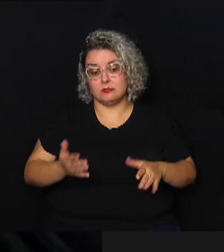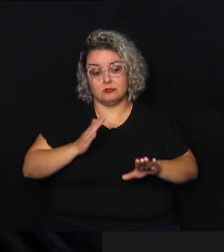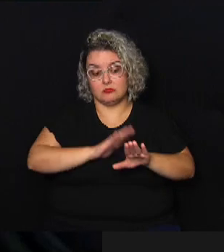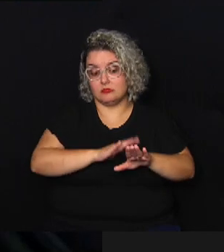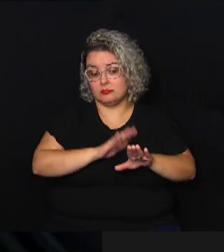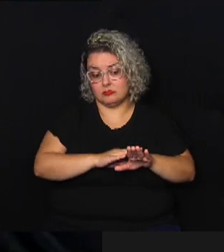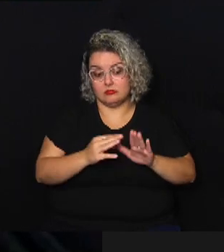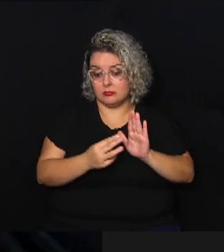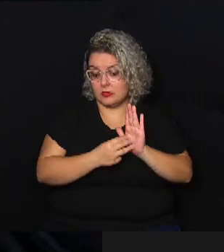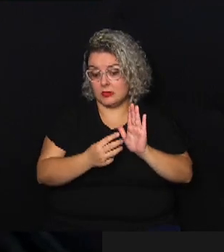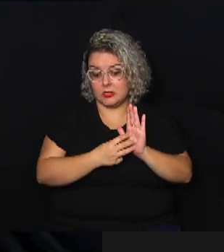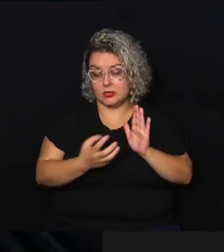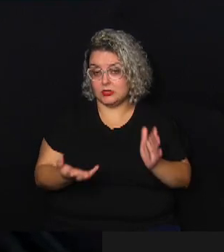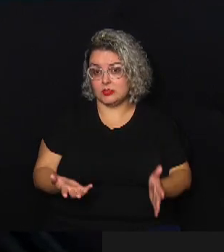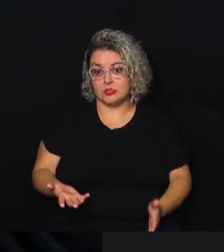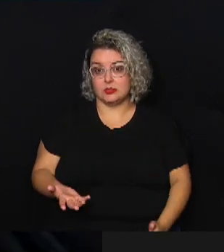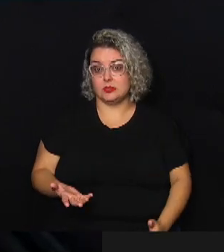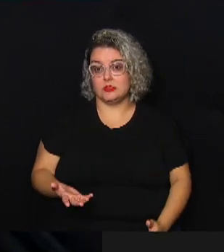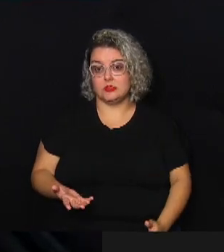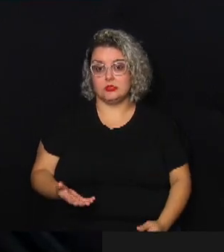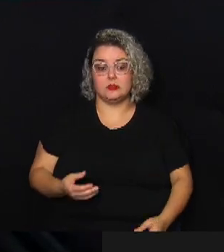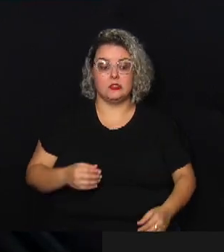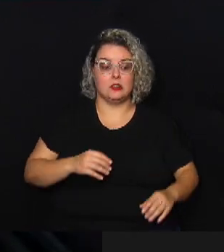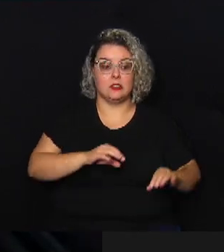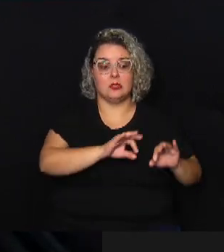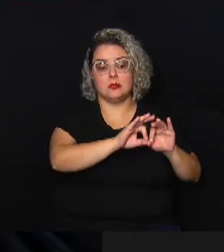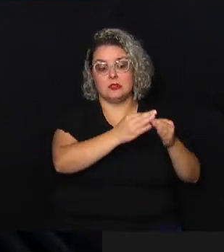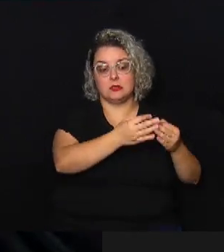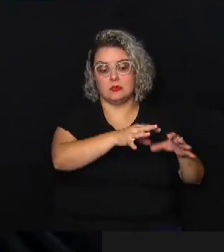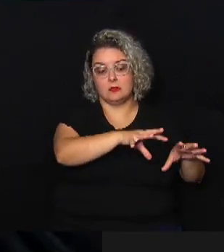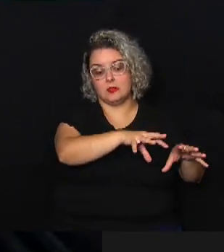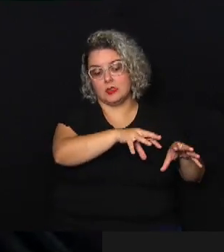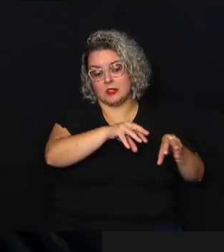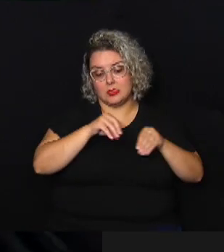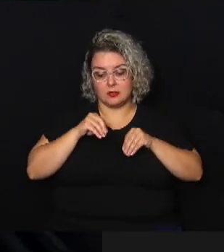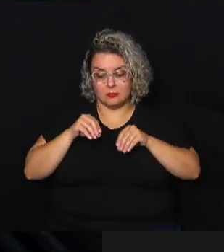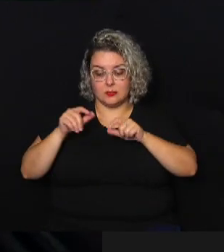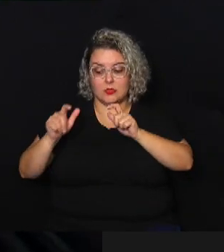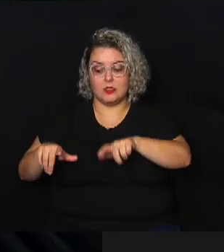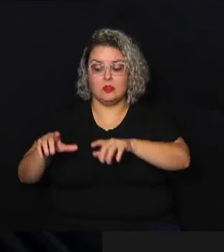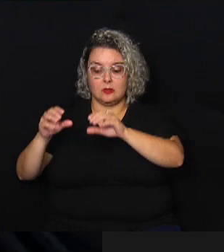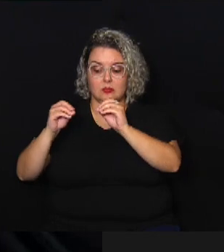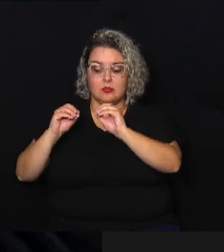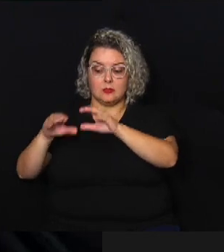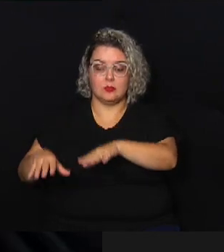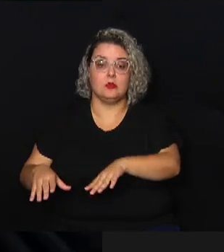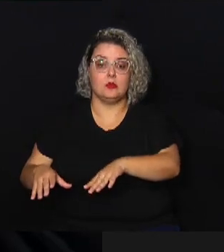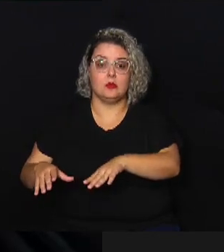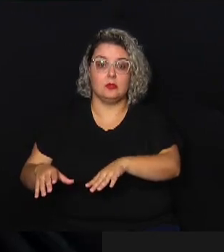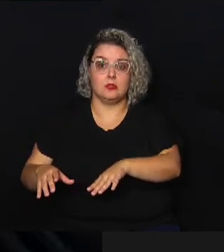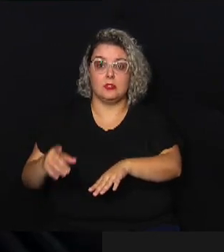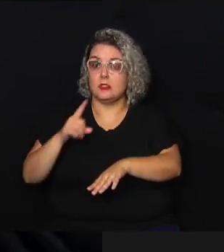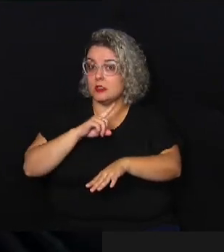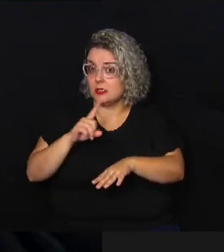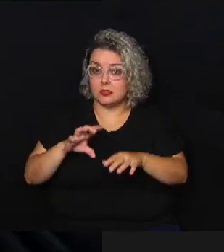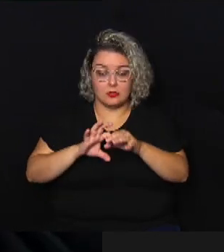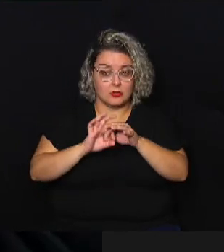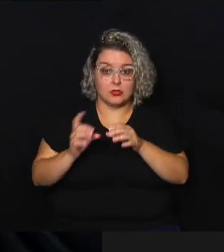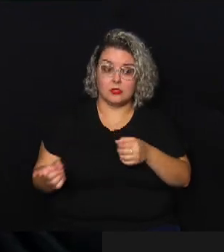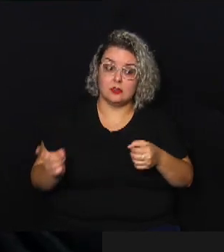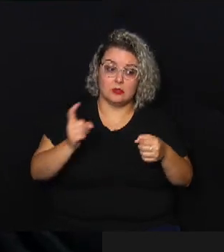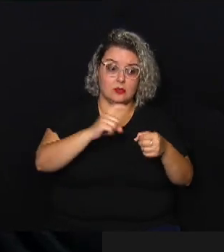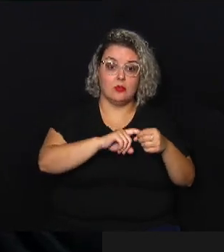exemplo a remover essas famílias desses locais e impedir que elas retornem ou que outras pessoas